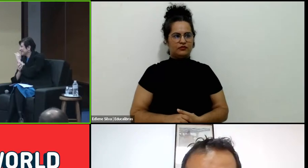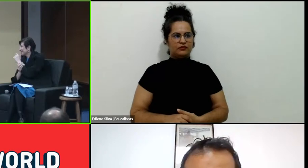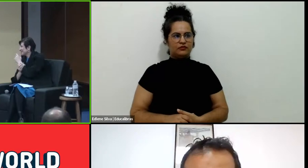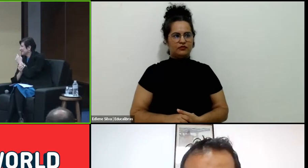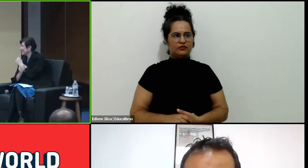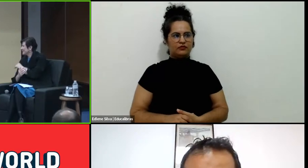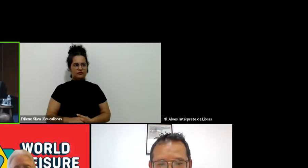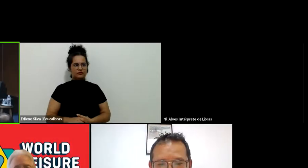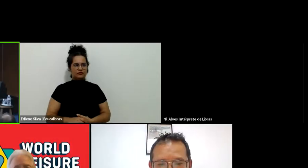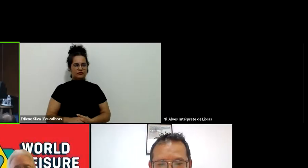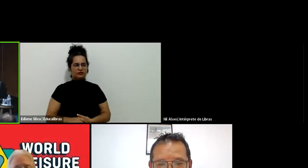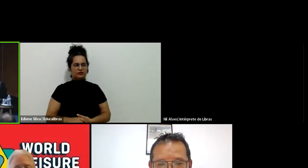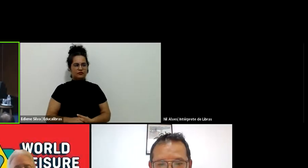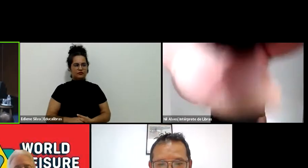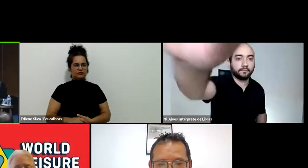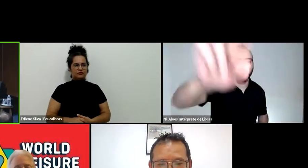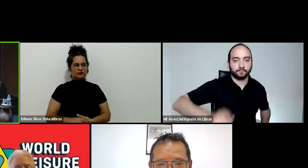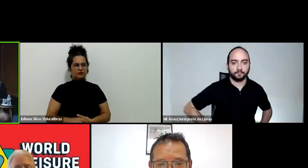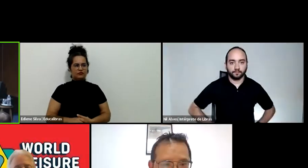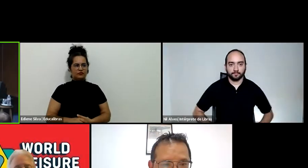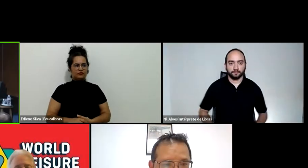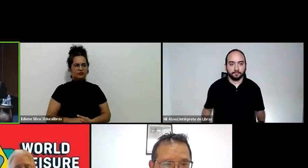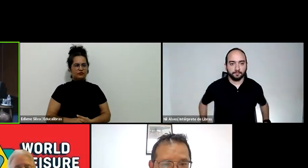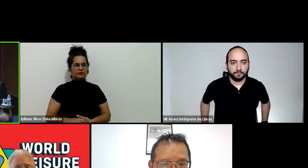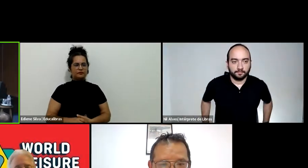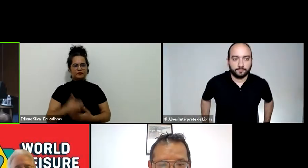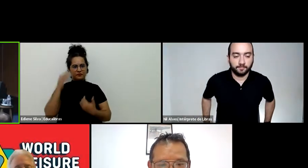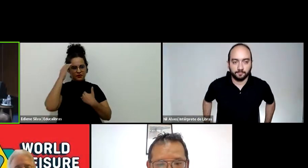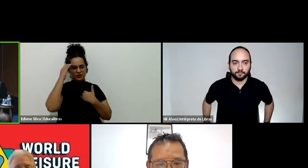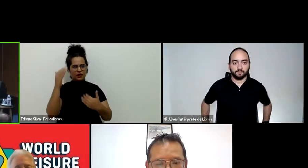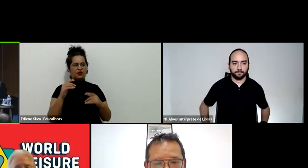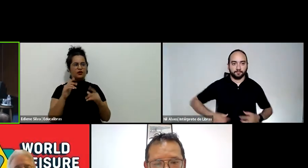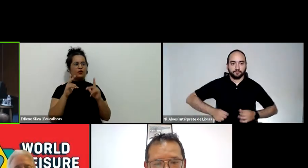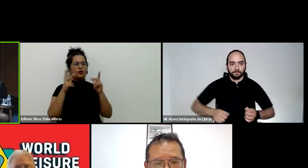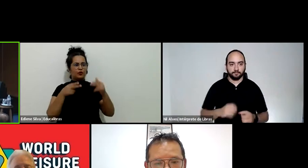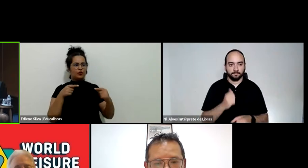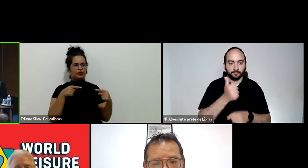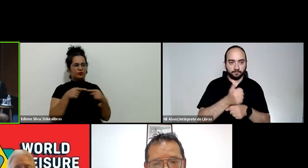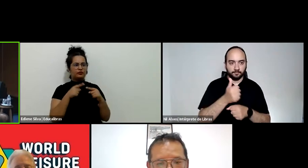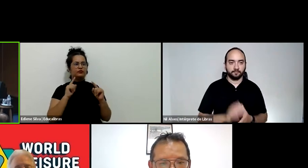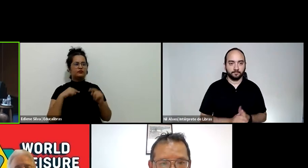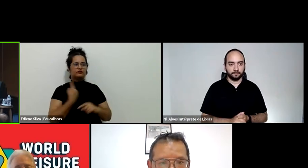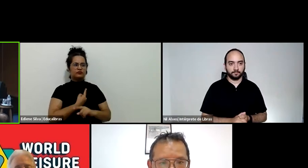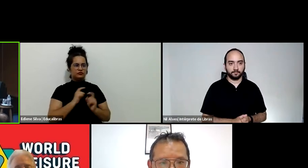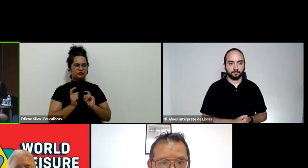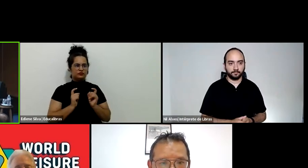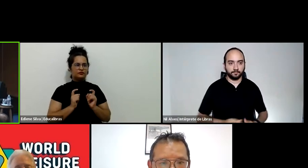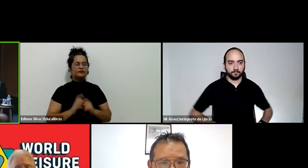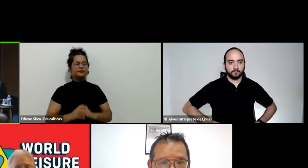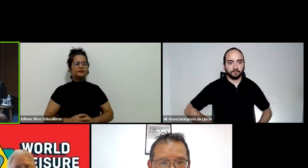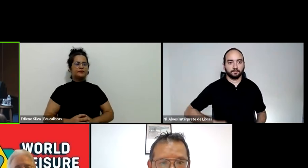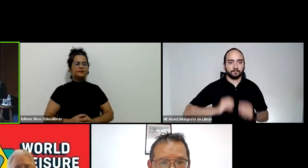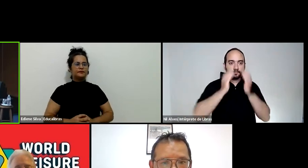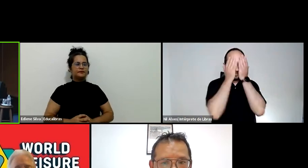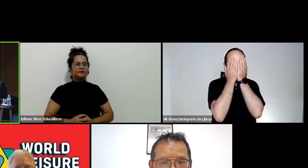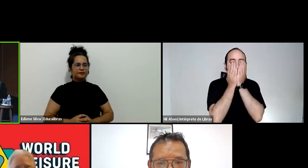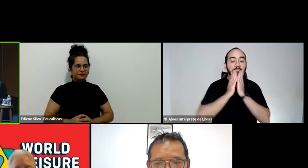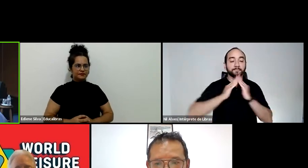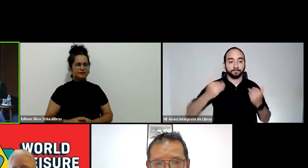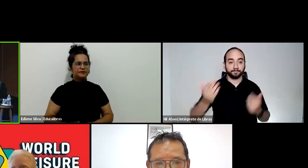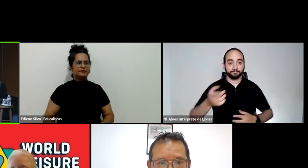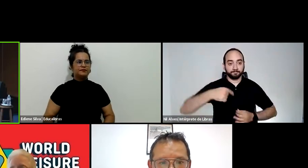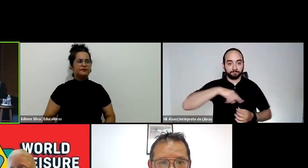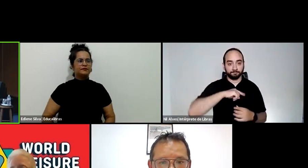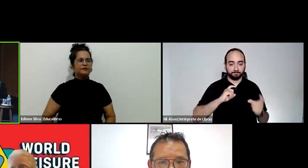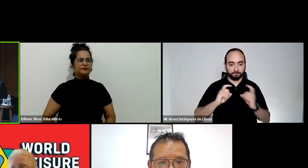Bem próprio do que nós estamos debatendo, os desafios da integração do virtual